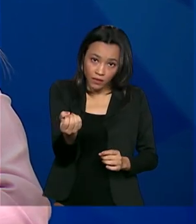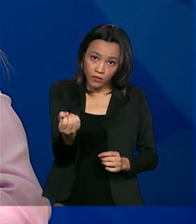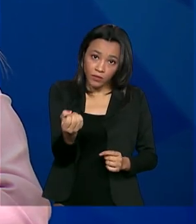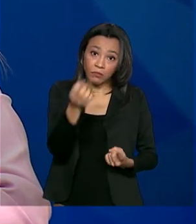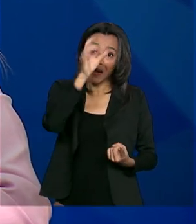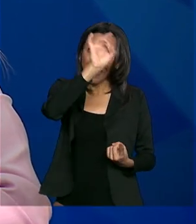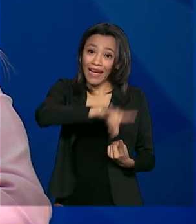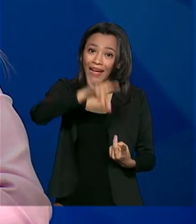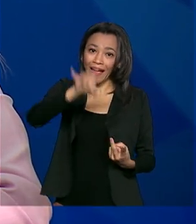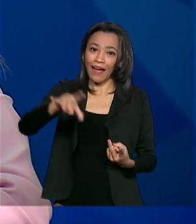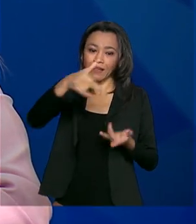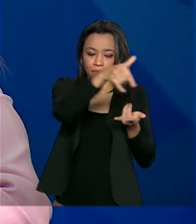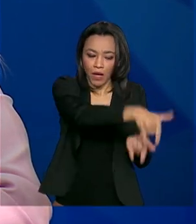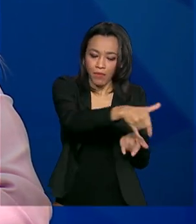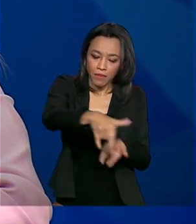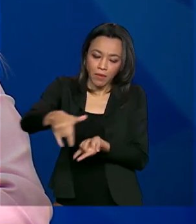de cada leito desse habilitado.